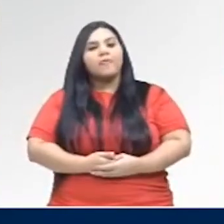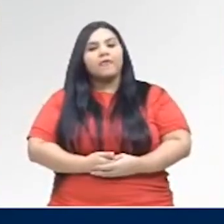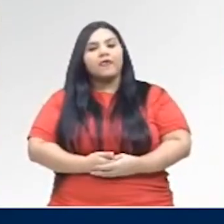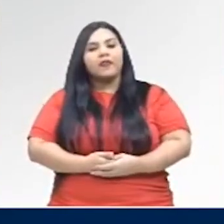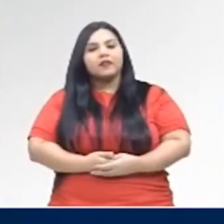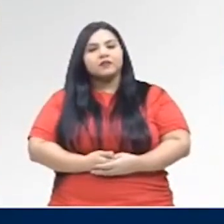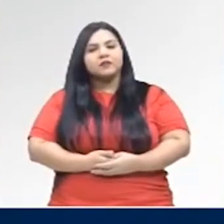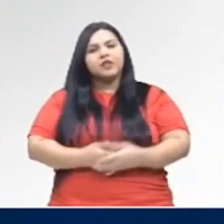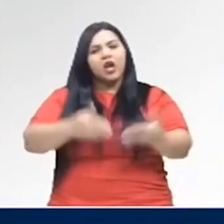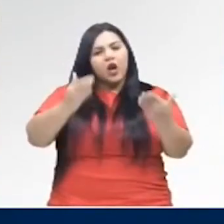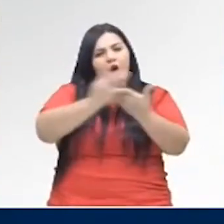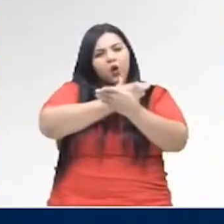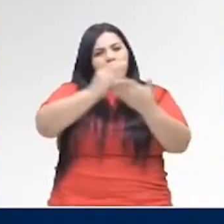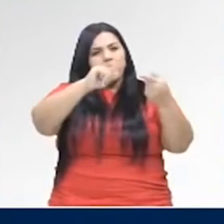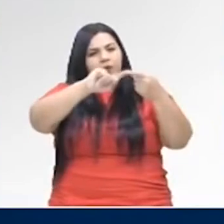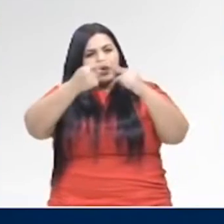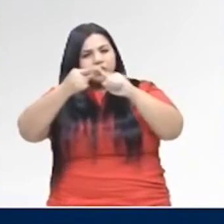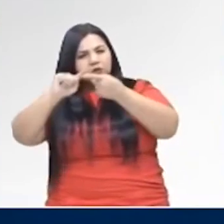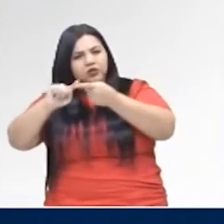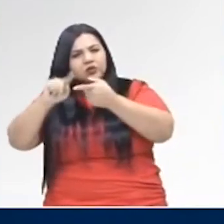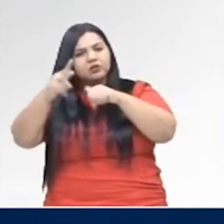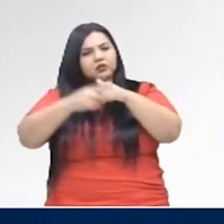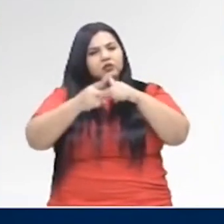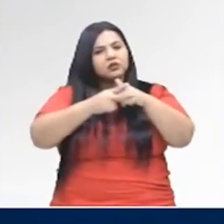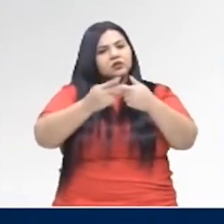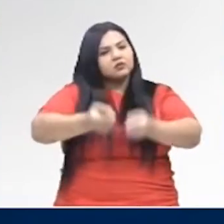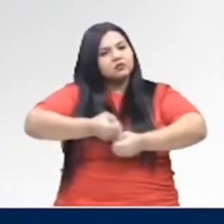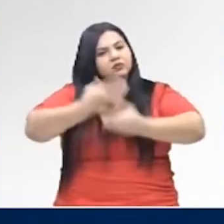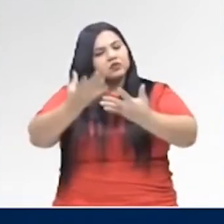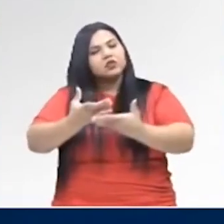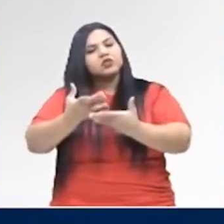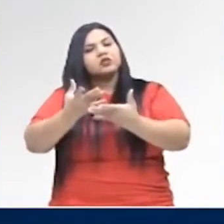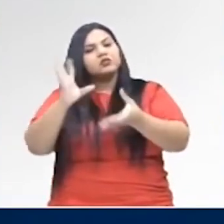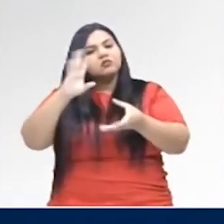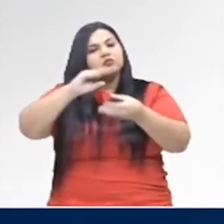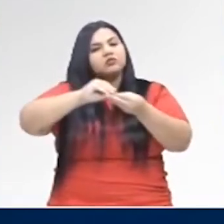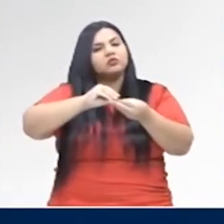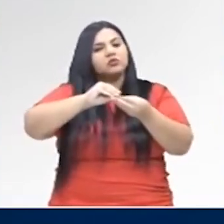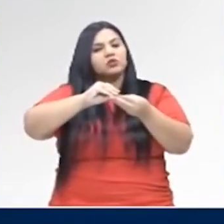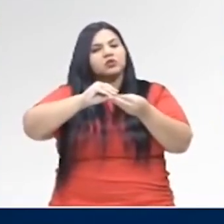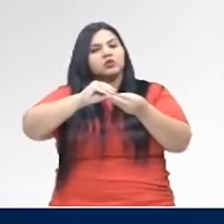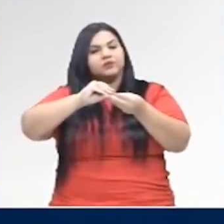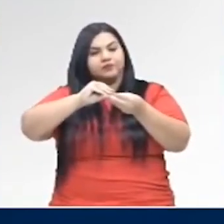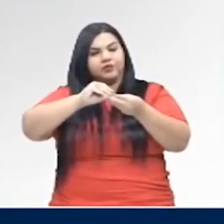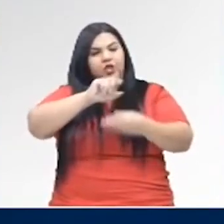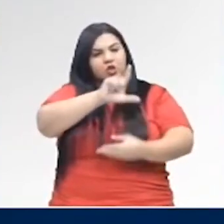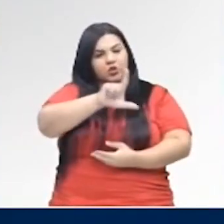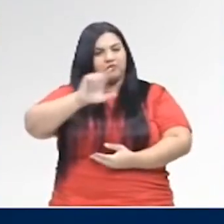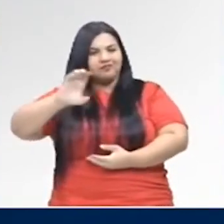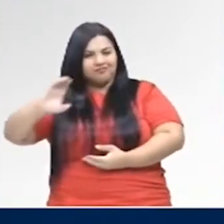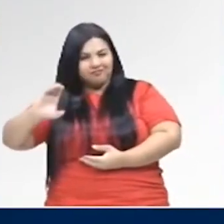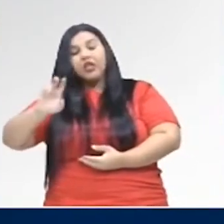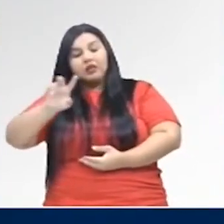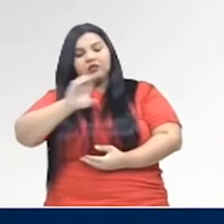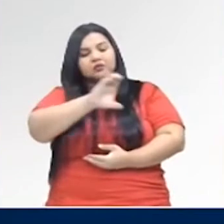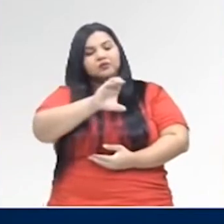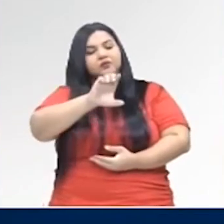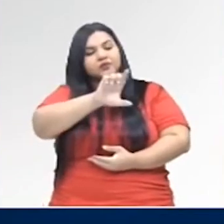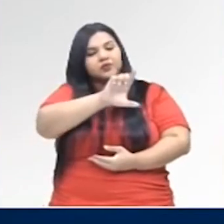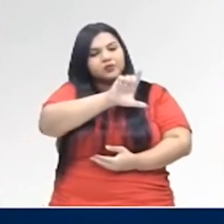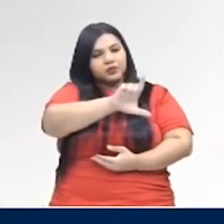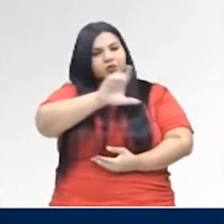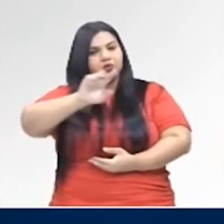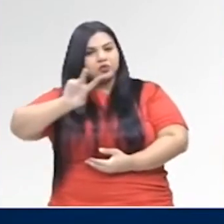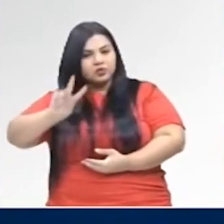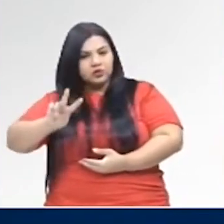Olha, certas combinações de verbos, produzindo formas compostas, são chamadas de locuções verbais. O que nós vamos ver agora